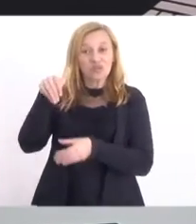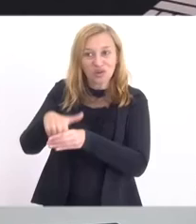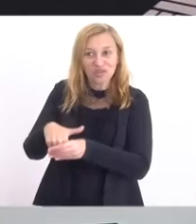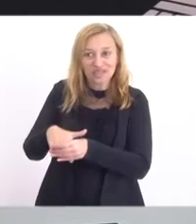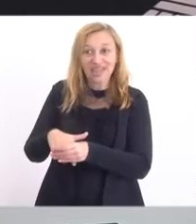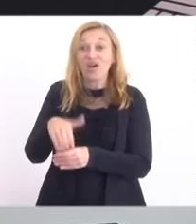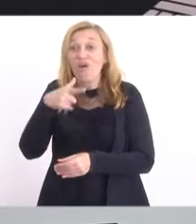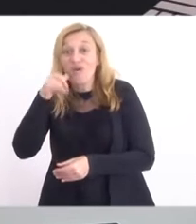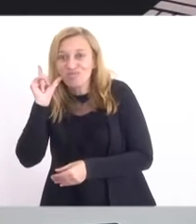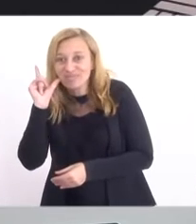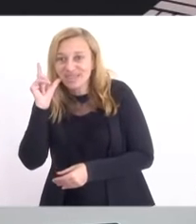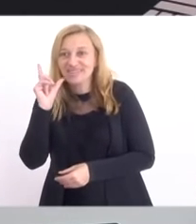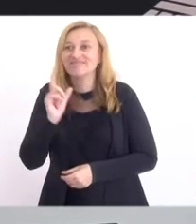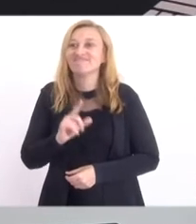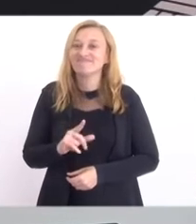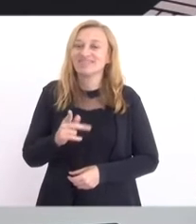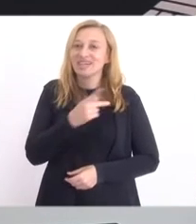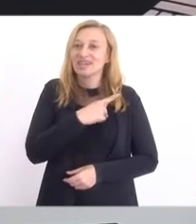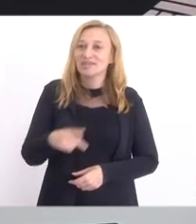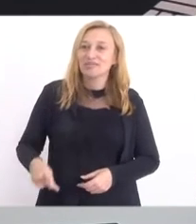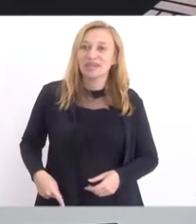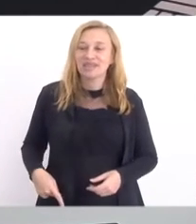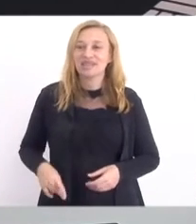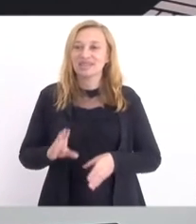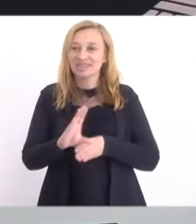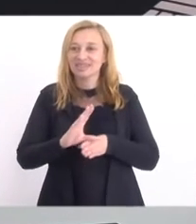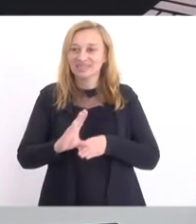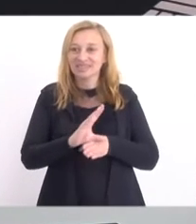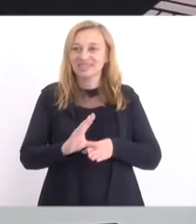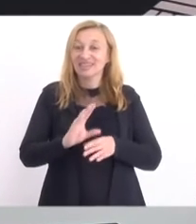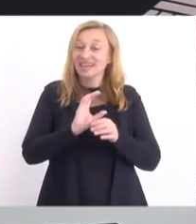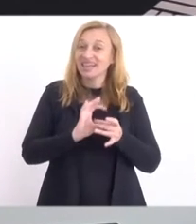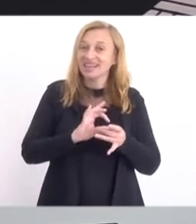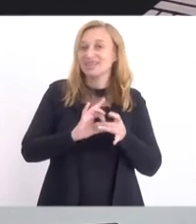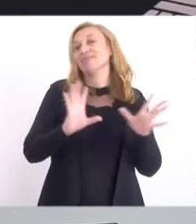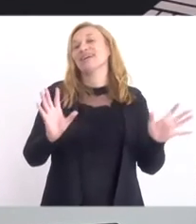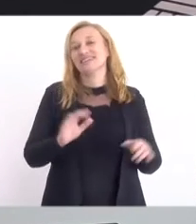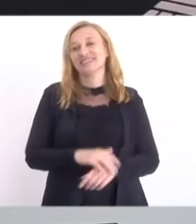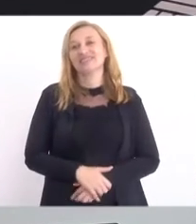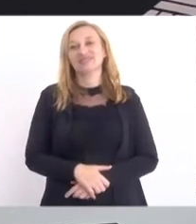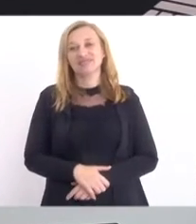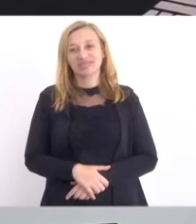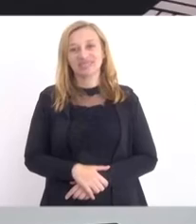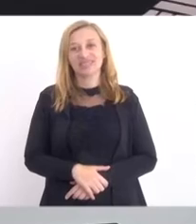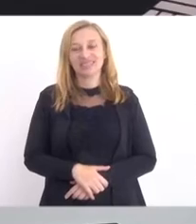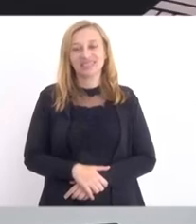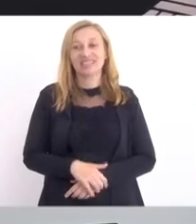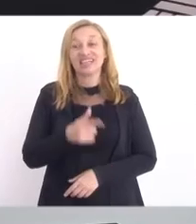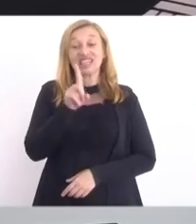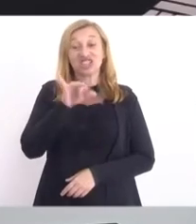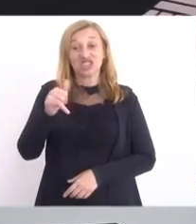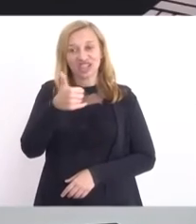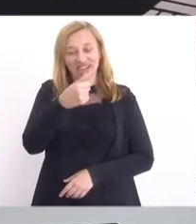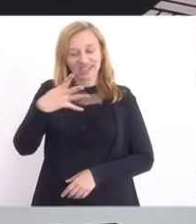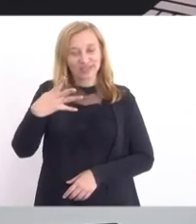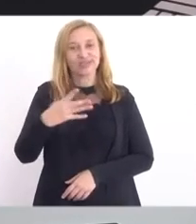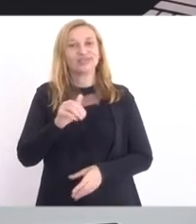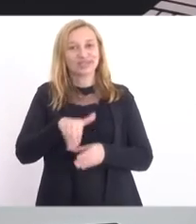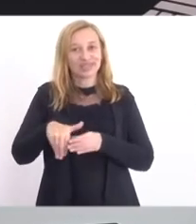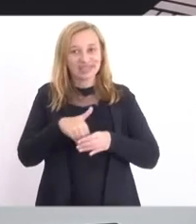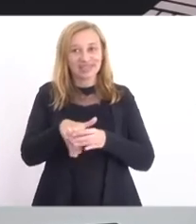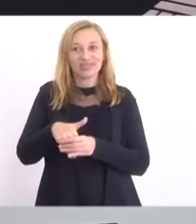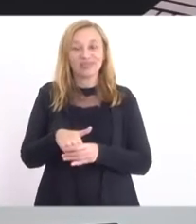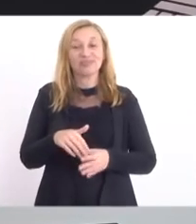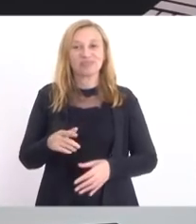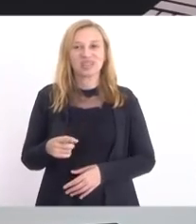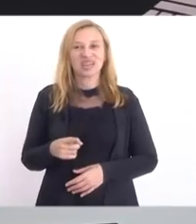ontem para a presidência do Conselho Deliberativo. Foi dia 14 a votação. Mas